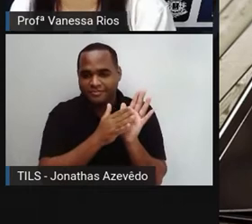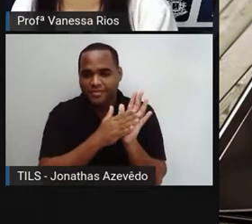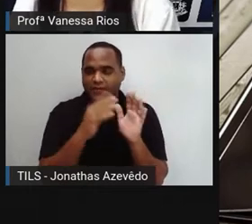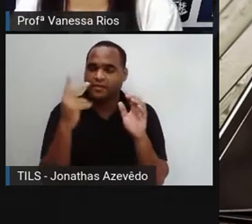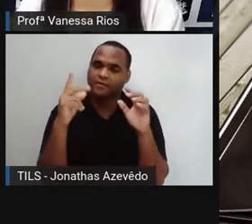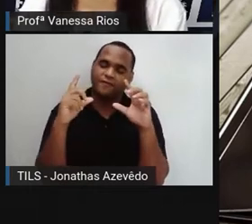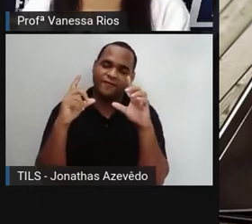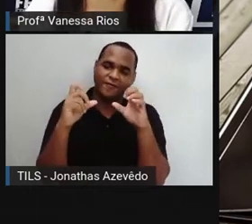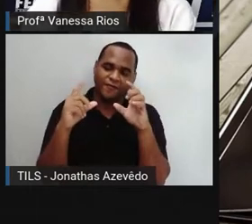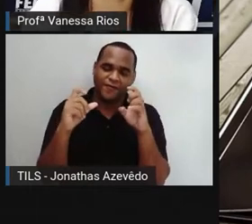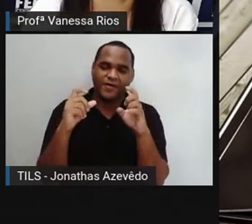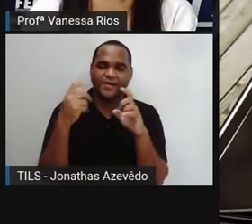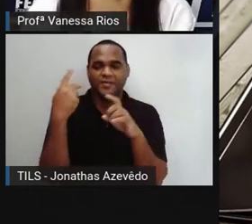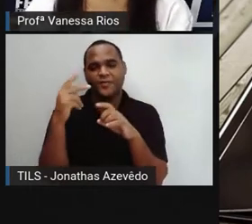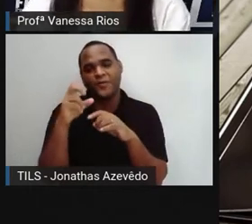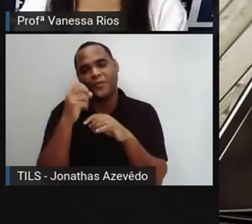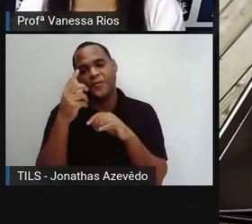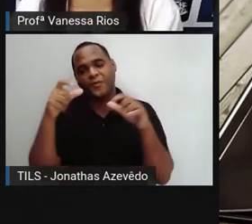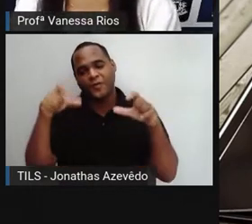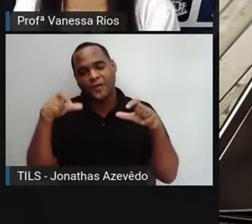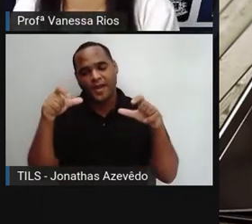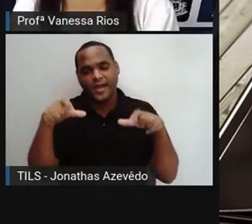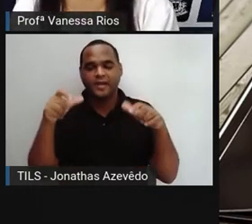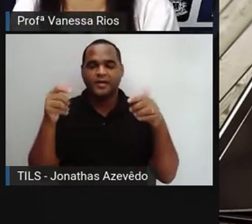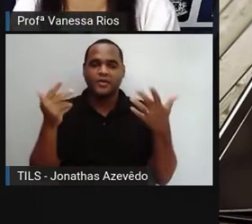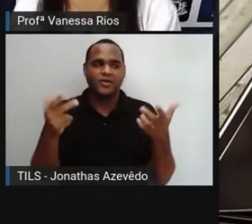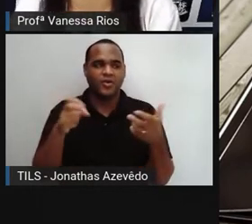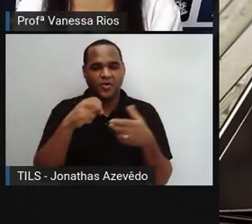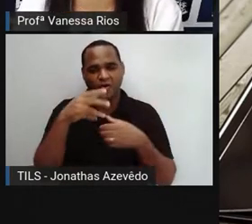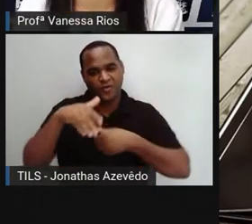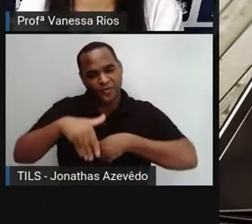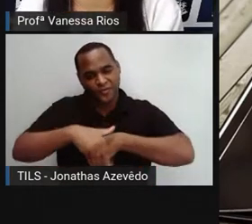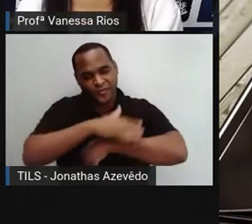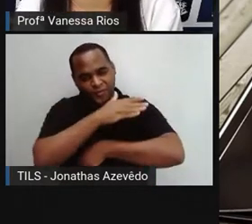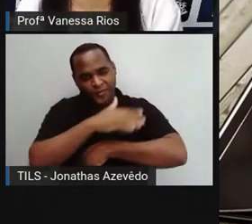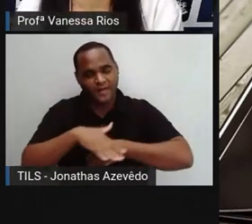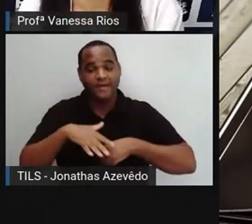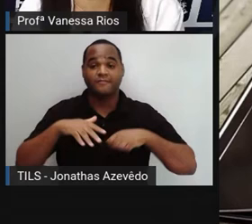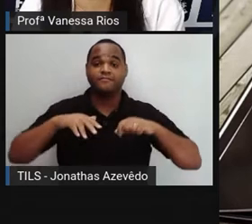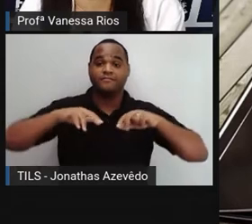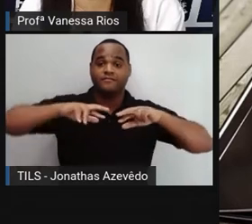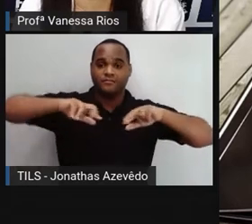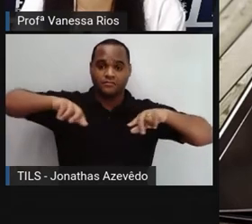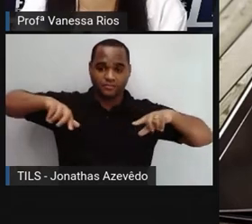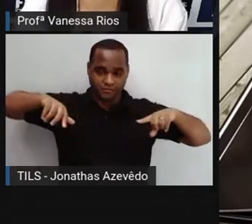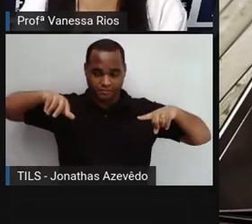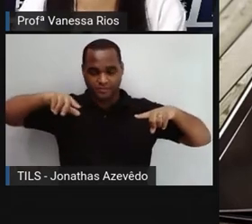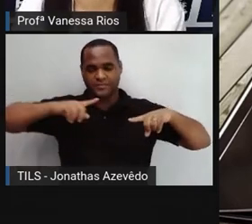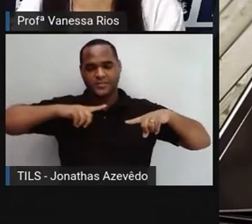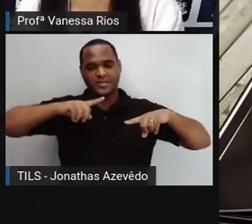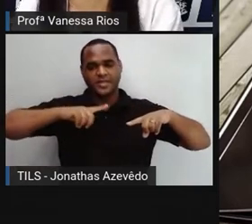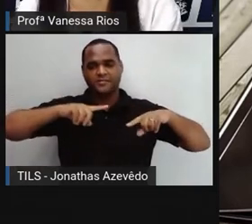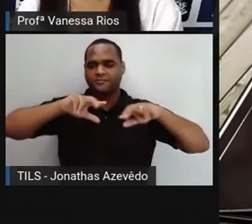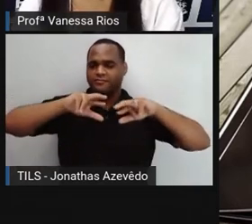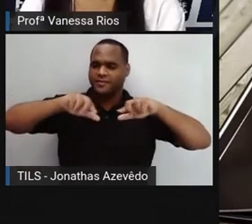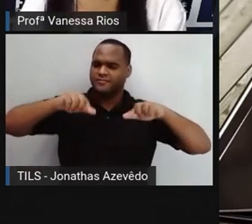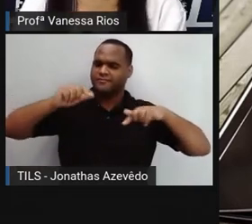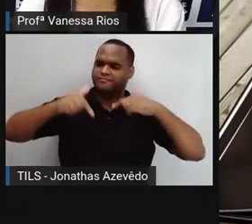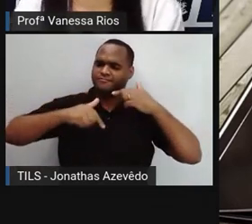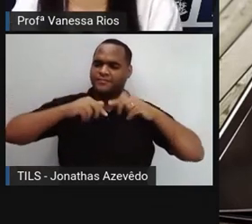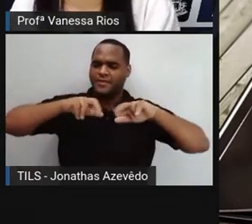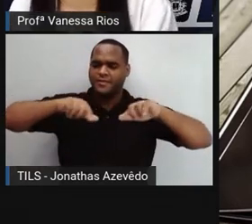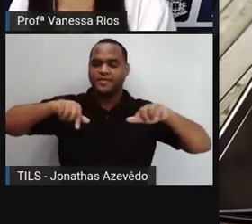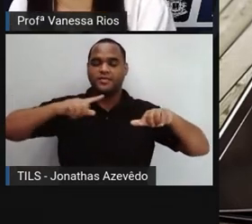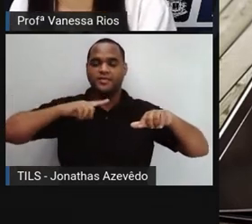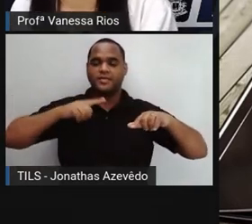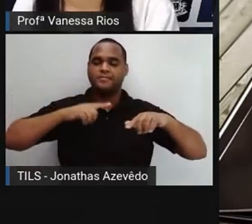fotógrafo, tiradas no estúdio, tiradas nas ruas, né? Com diversos equipamentos diferenciados aí em relação ao